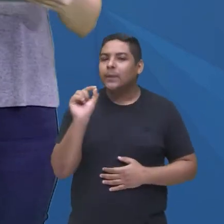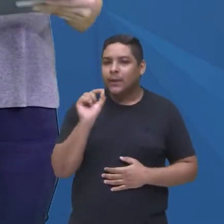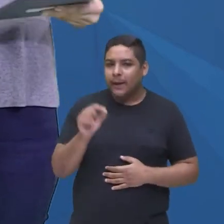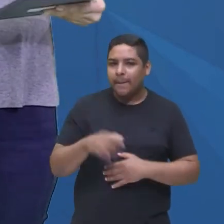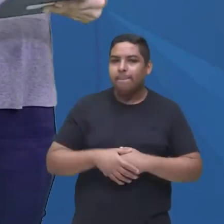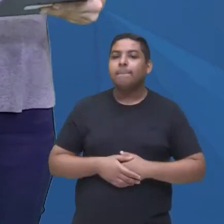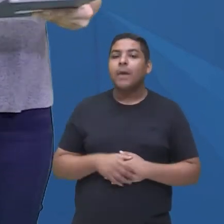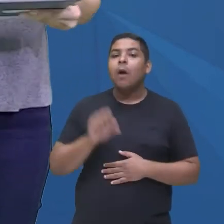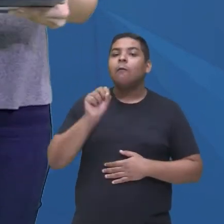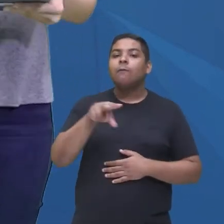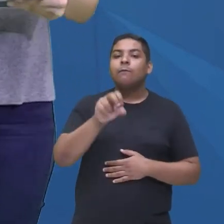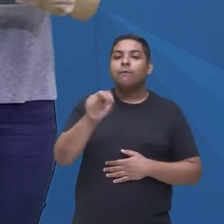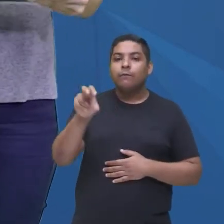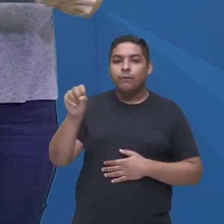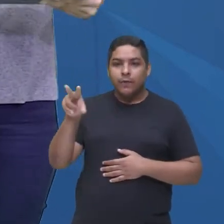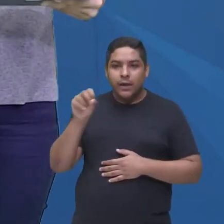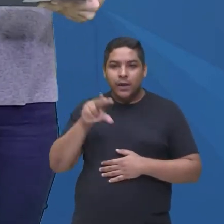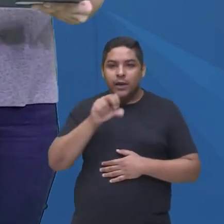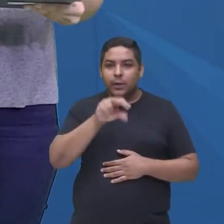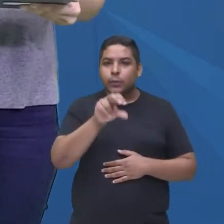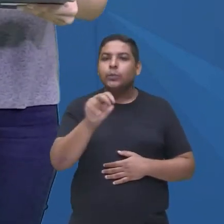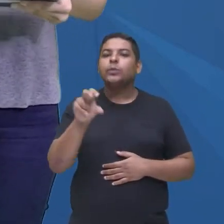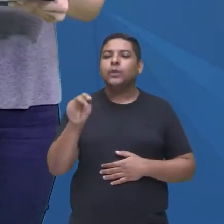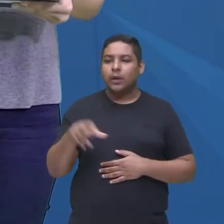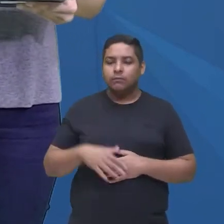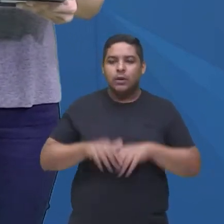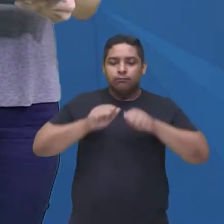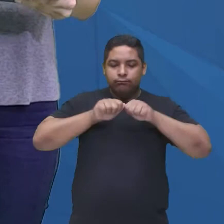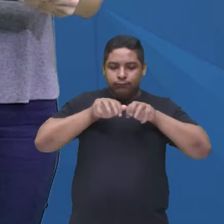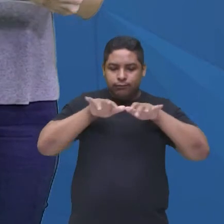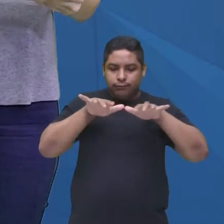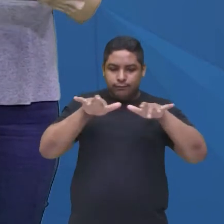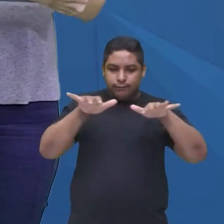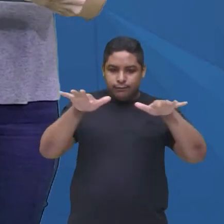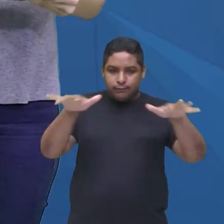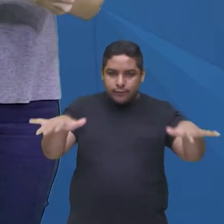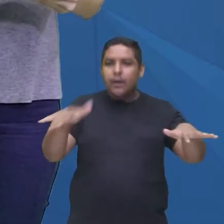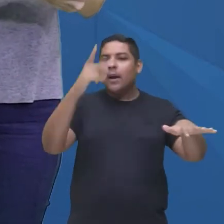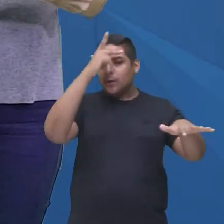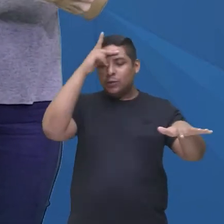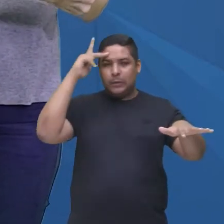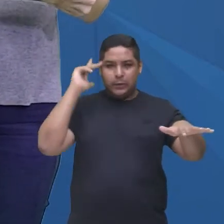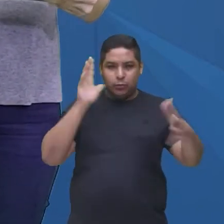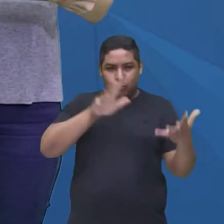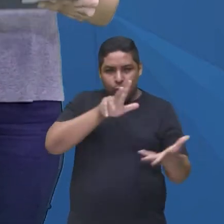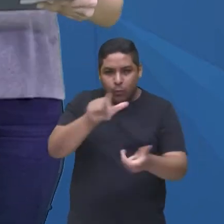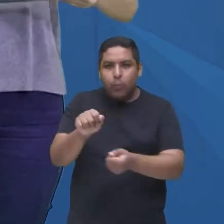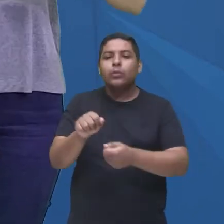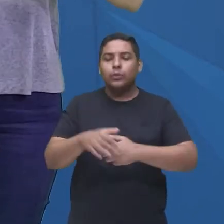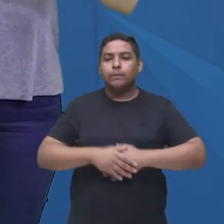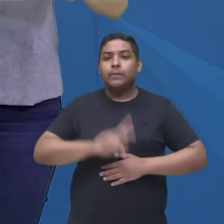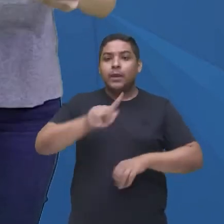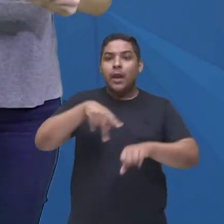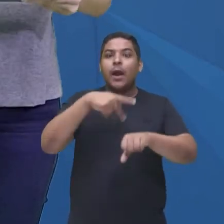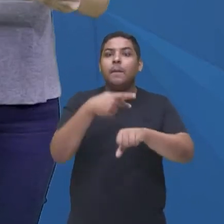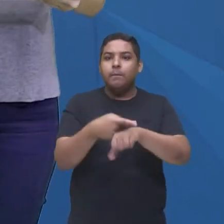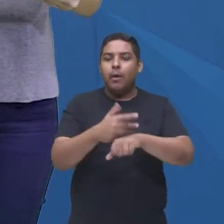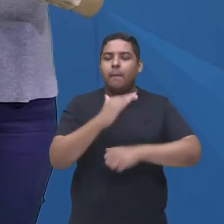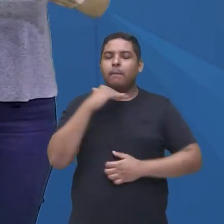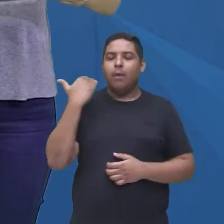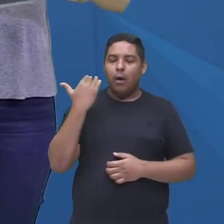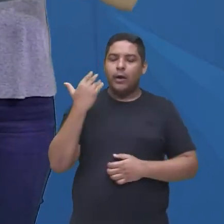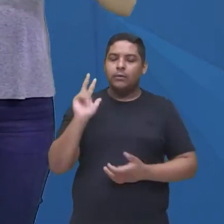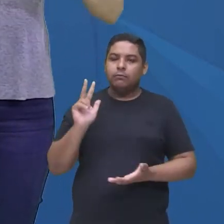um vírus, né, letal se espalha ali por todo o mundo e as pessoas ali após morrer, né, ressurgem